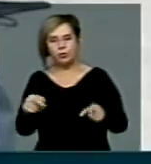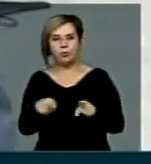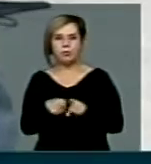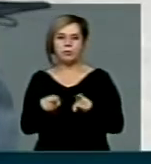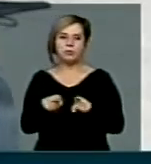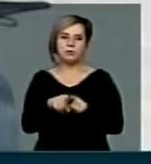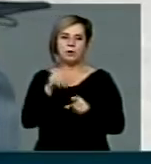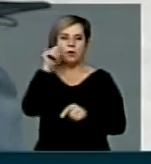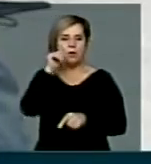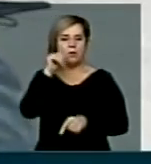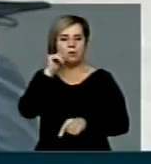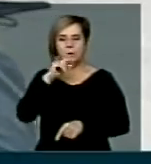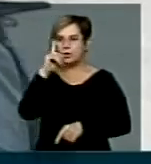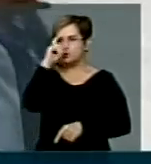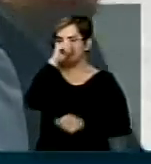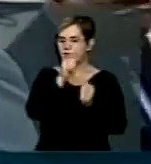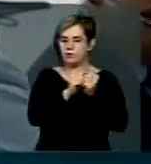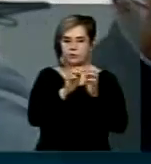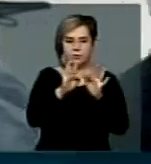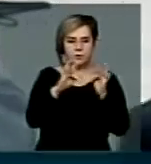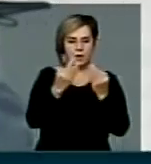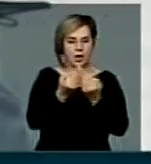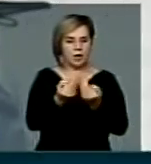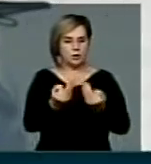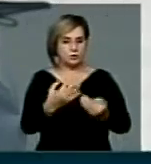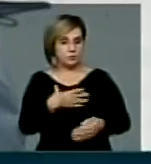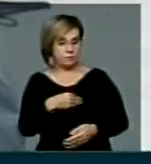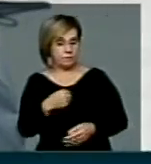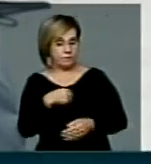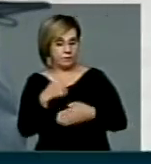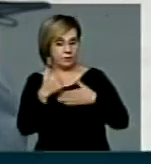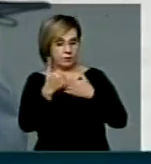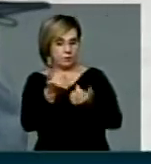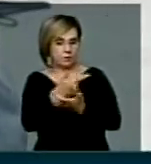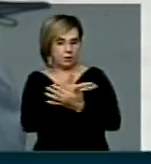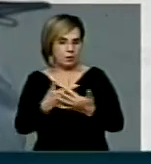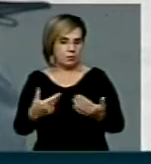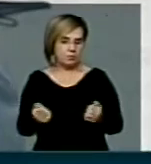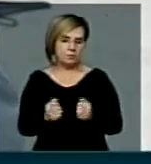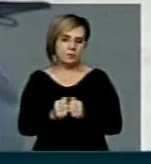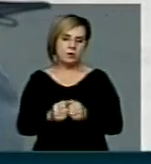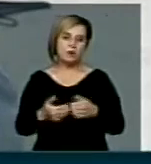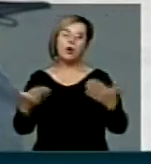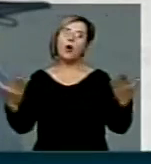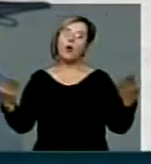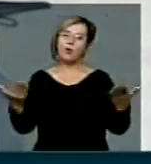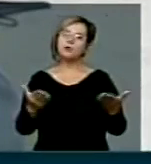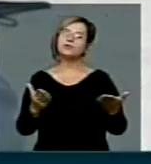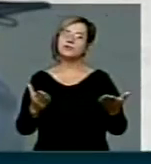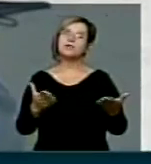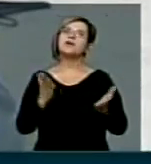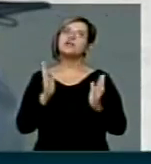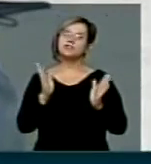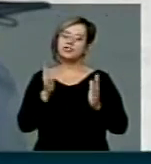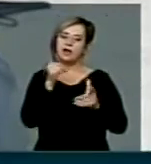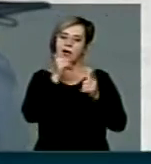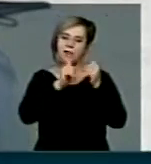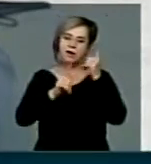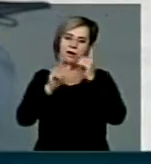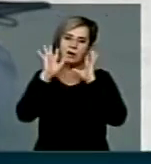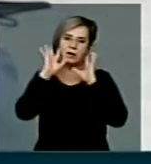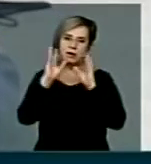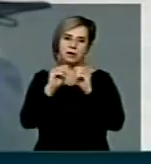dificuldade com seus filhos, que tinham que fazer carretos e coisas dessa natureza, hoje elas já podem absorver,